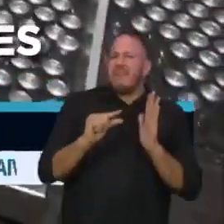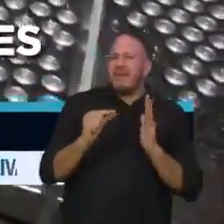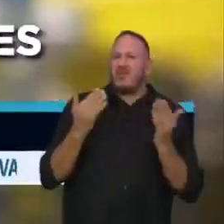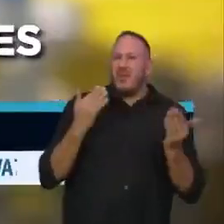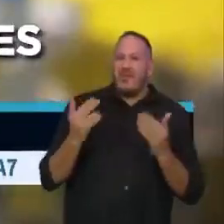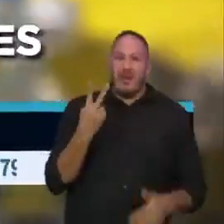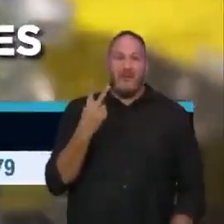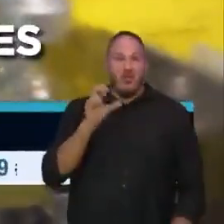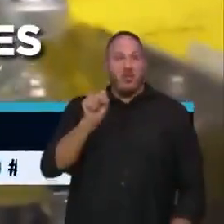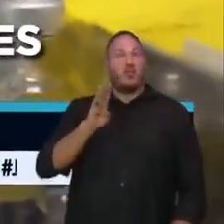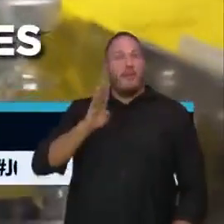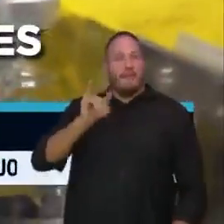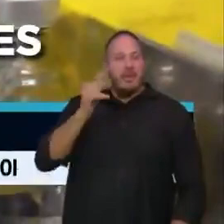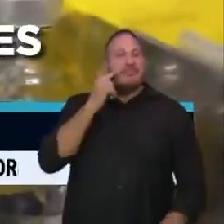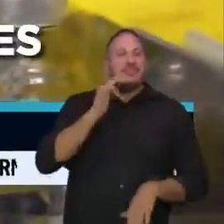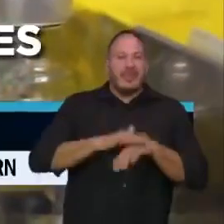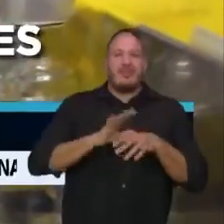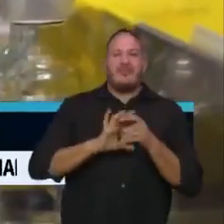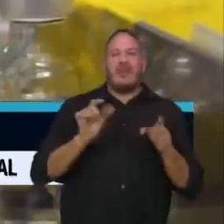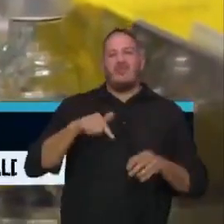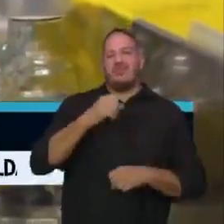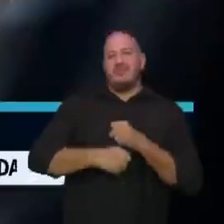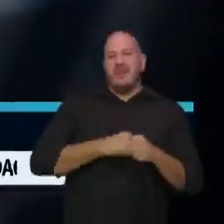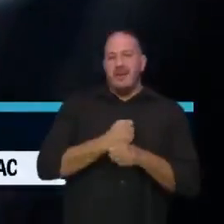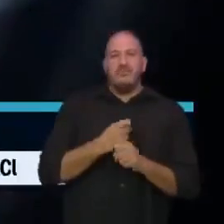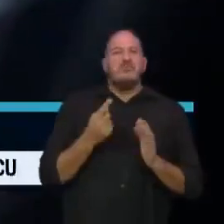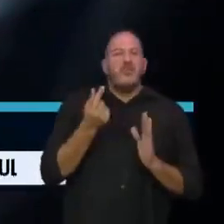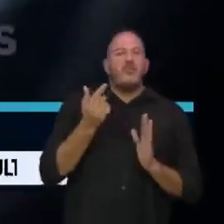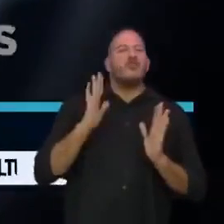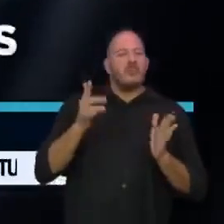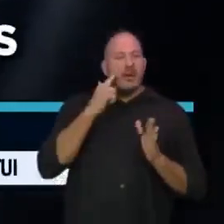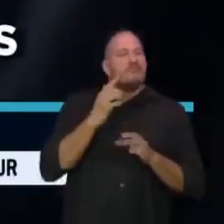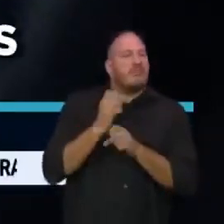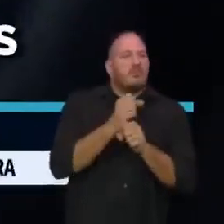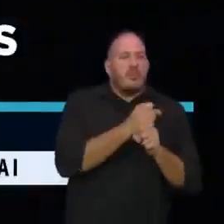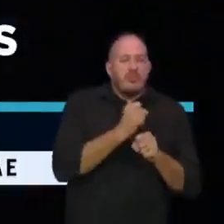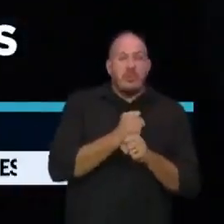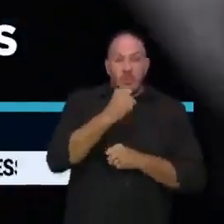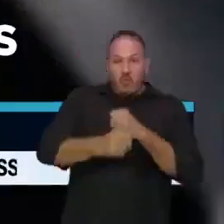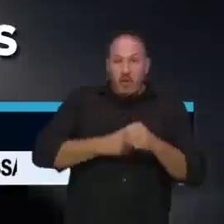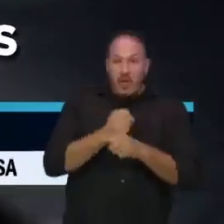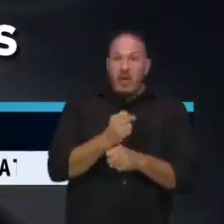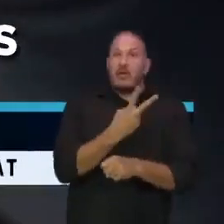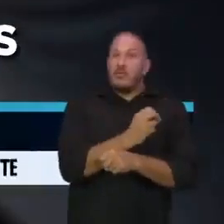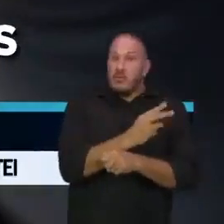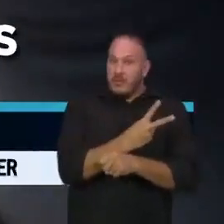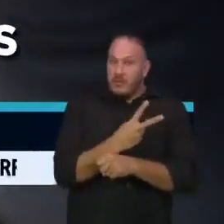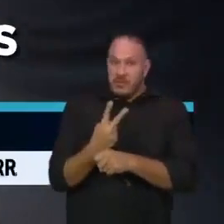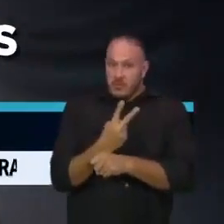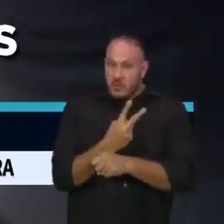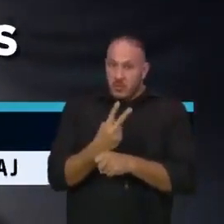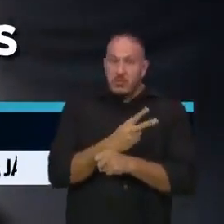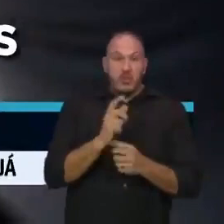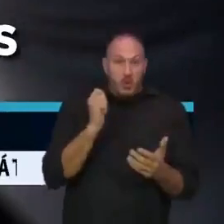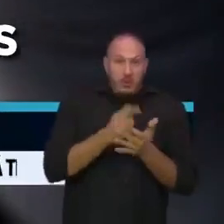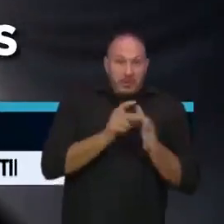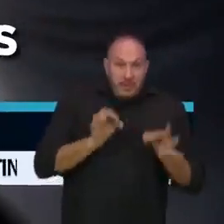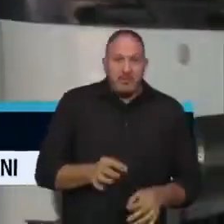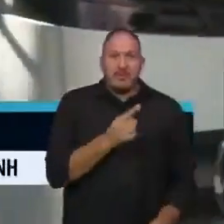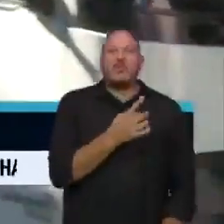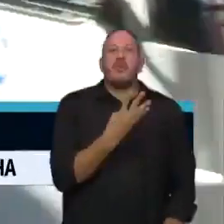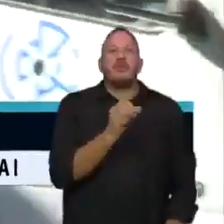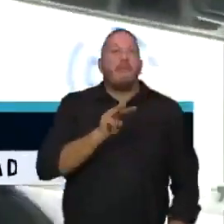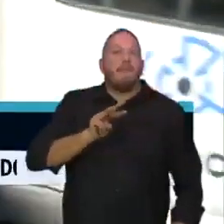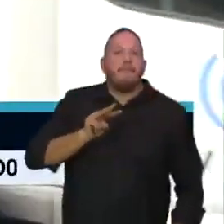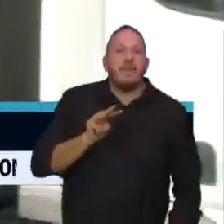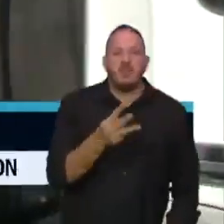bilhões autorizados este ano. Com o valor previsto para 2022, seriam compradas 140 milhões de doses,